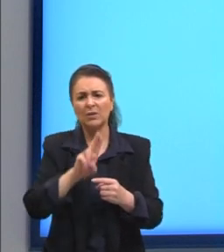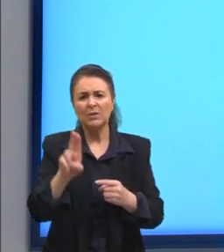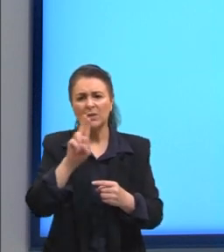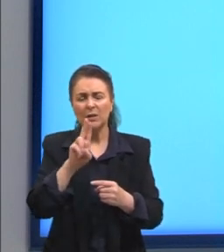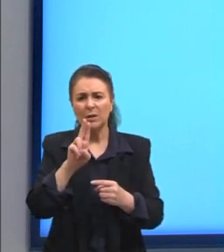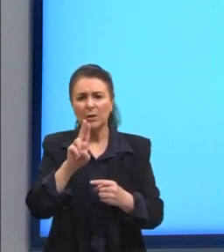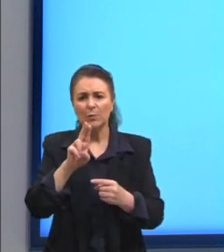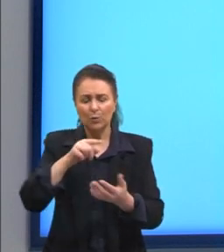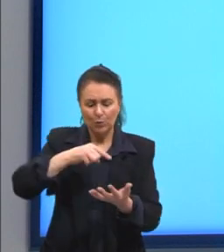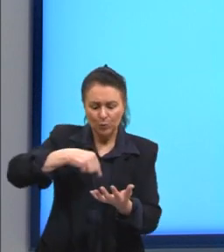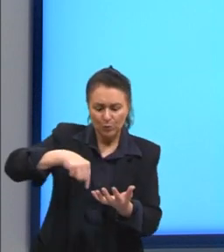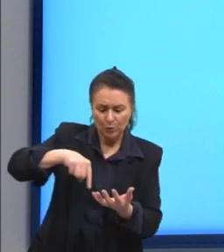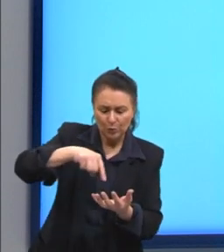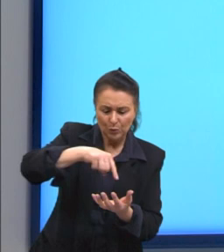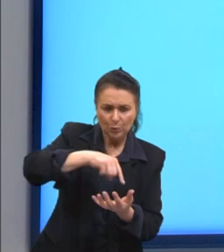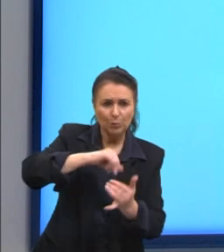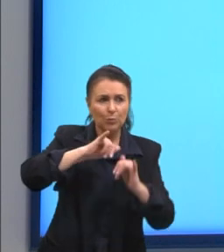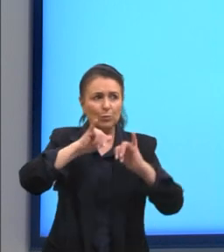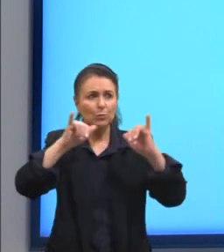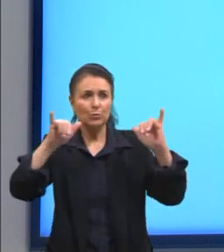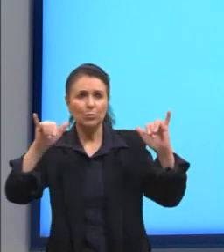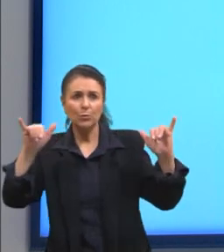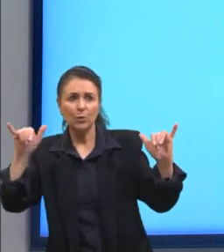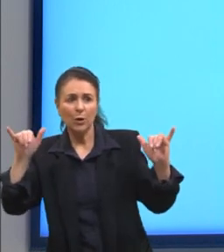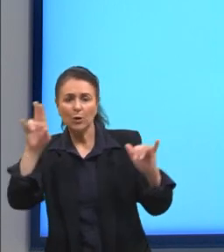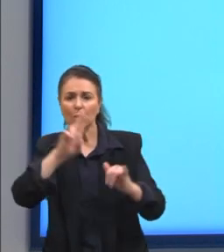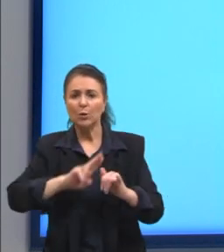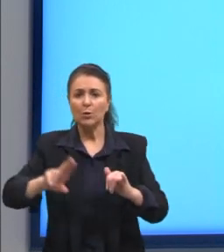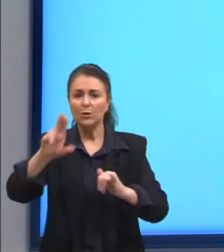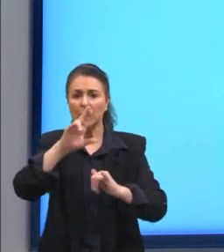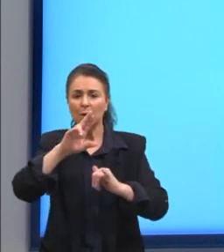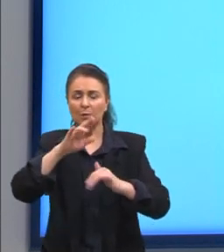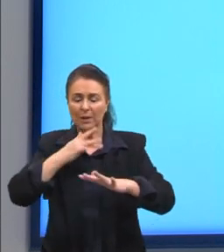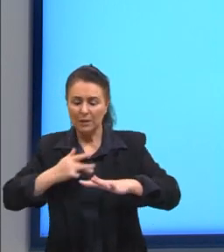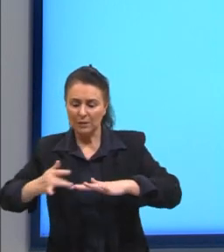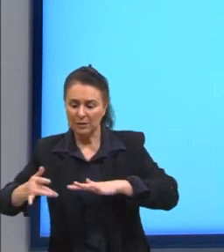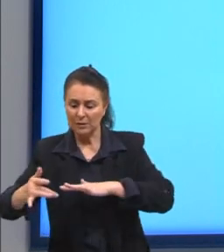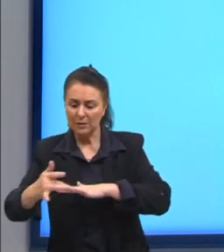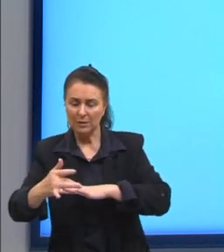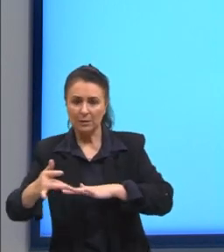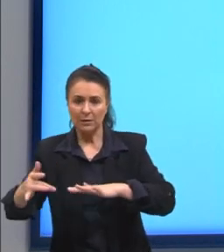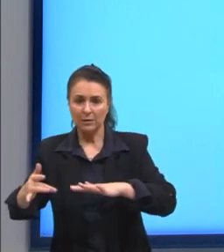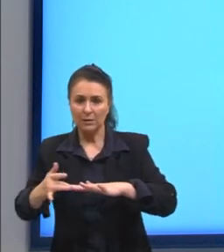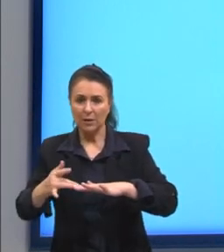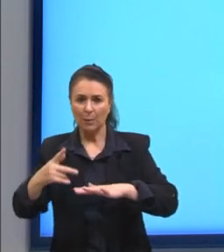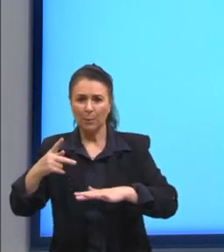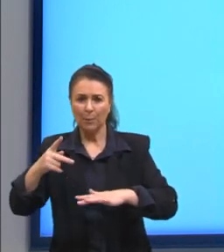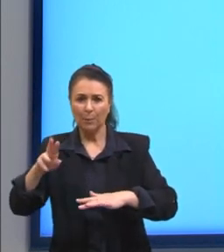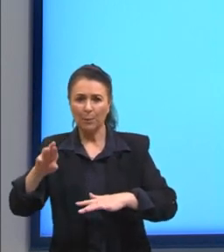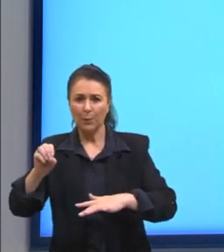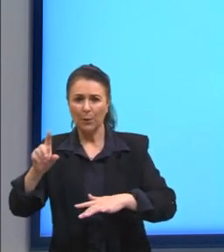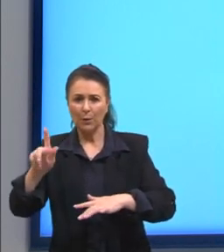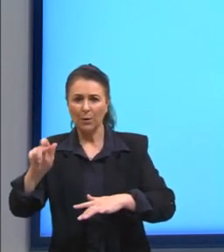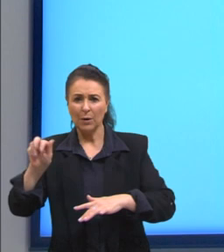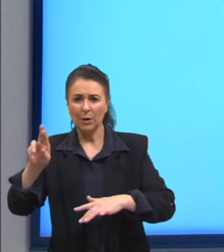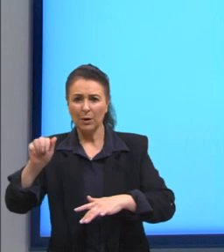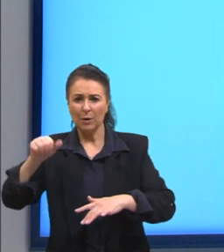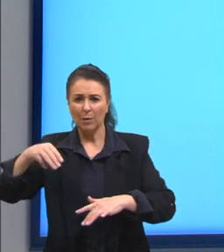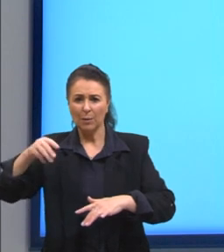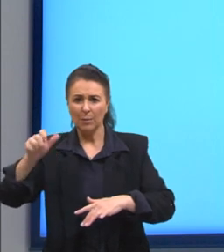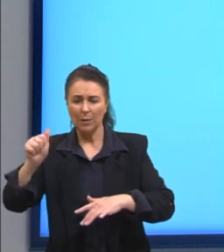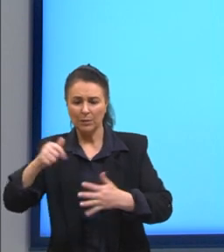GPS e navegamos nas redes sociais. Esses programas de GPS aqui